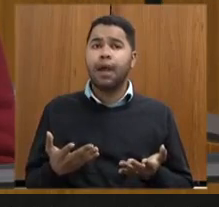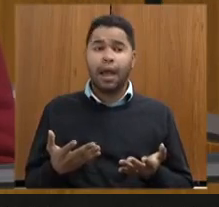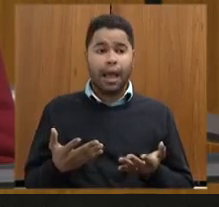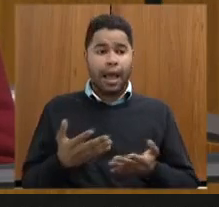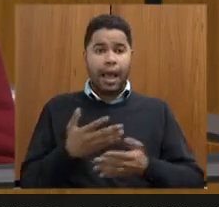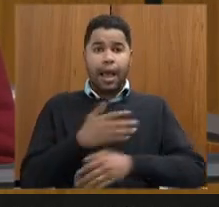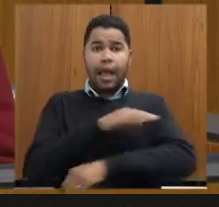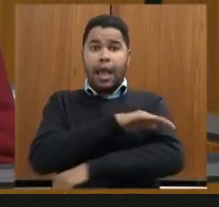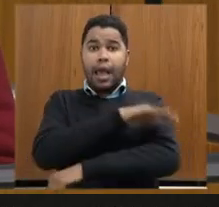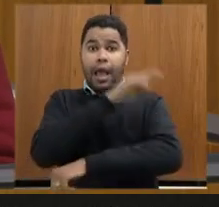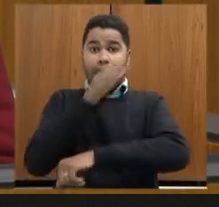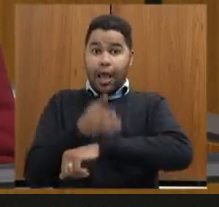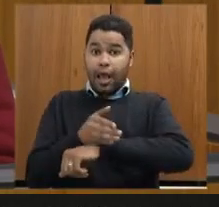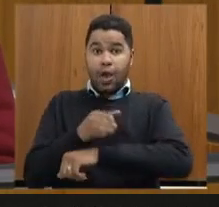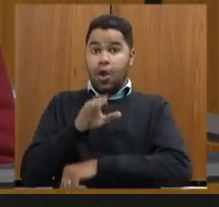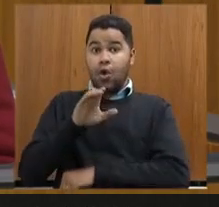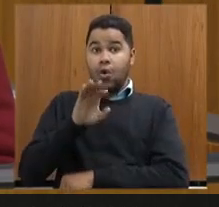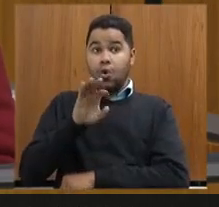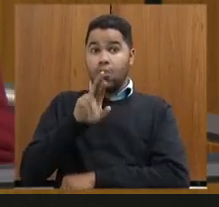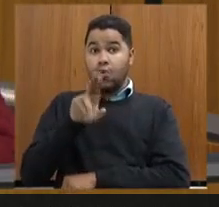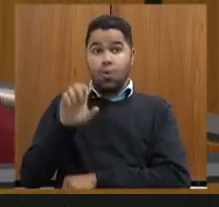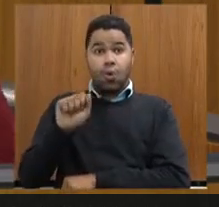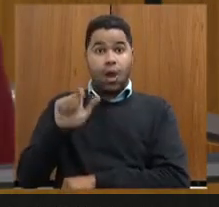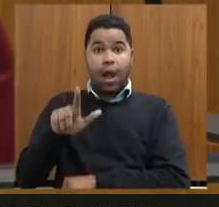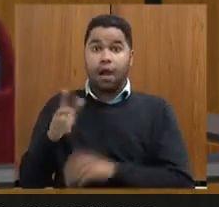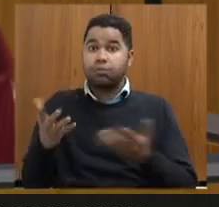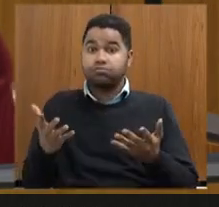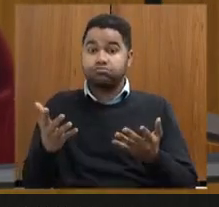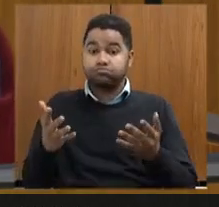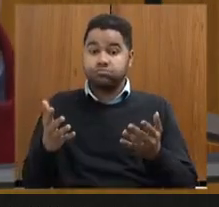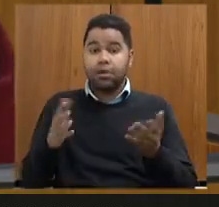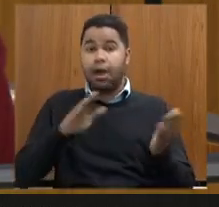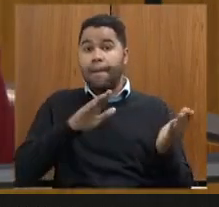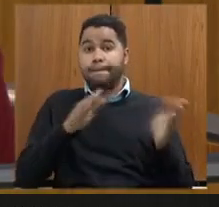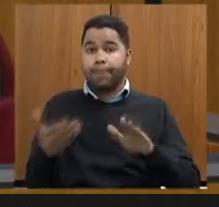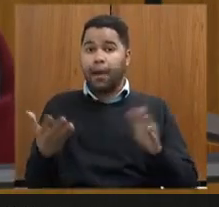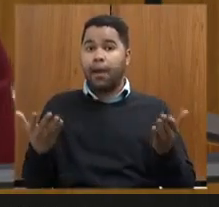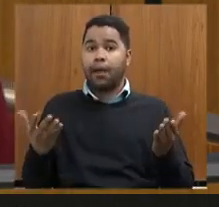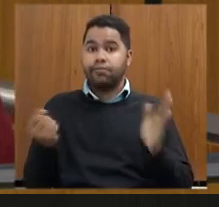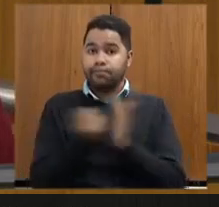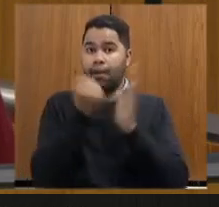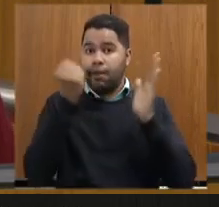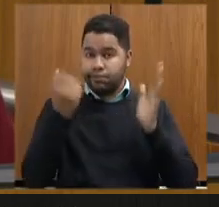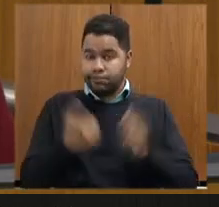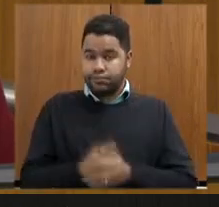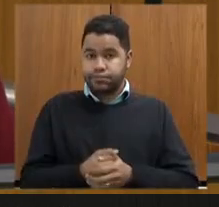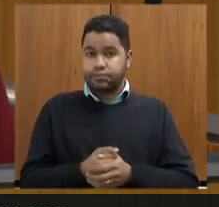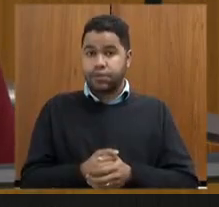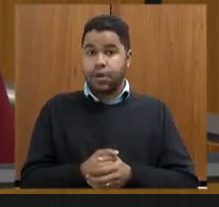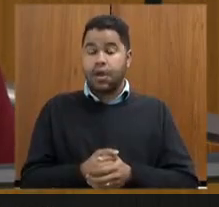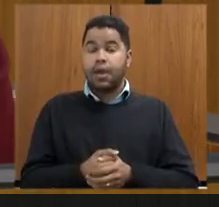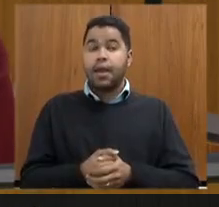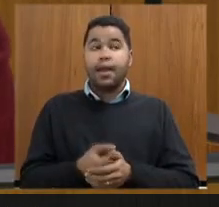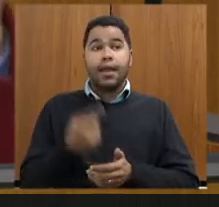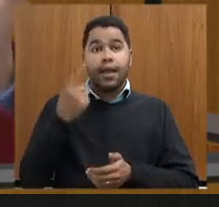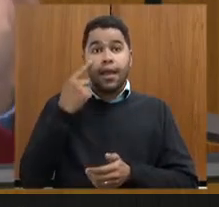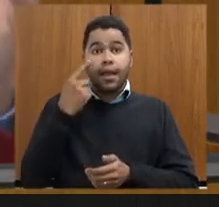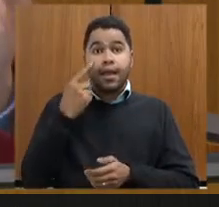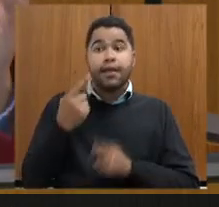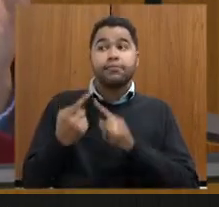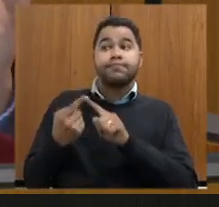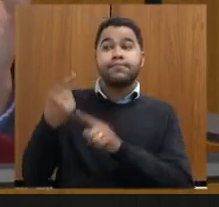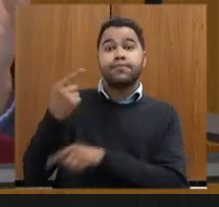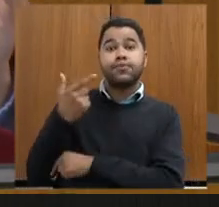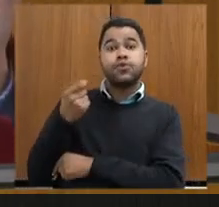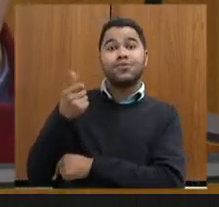estaria tumbada a primeira definição de um termo de compromisso foi firmada em 2017